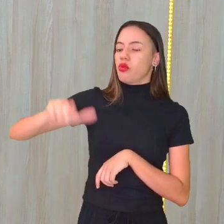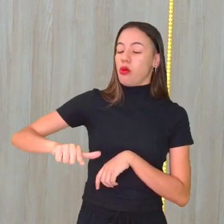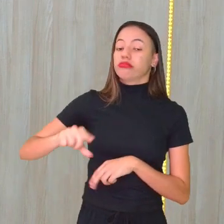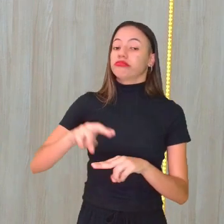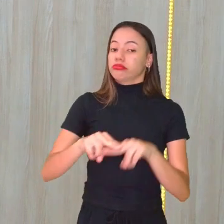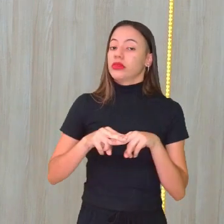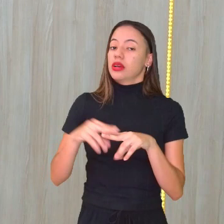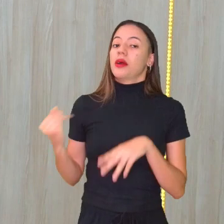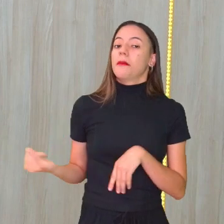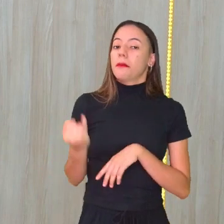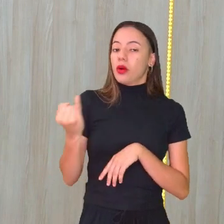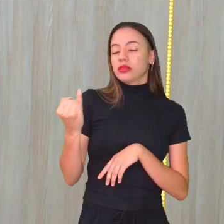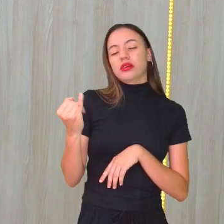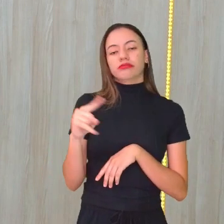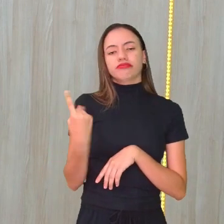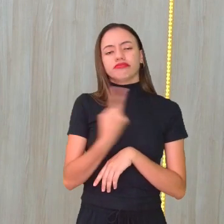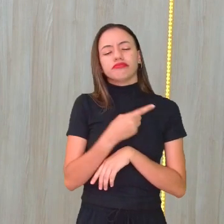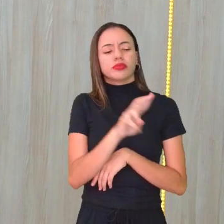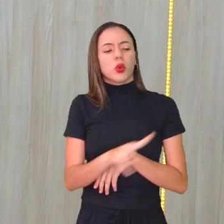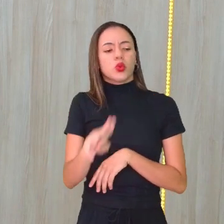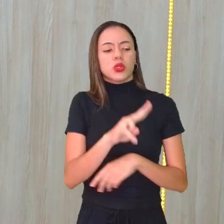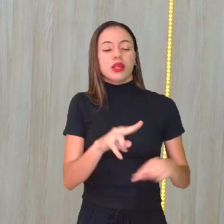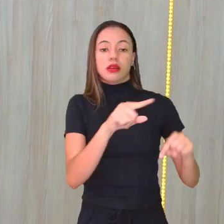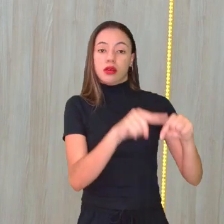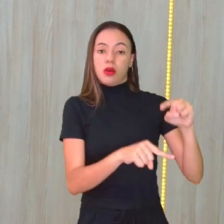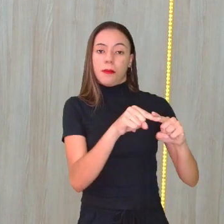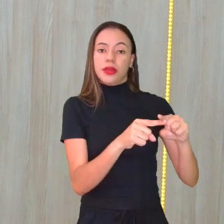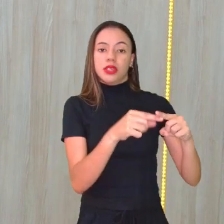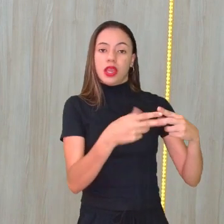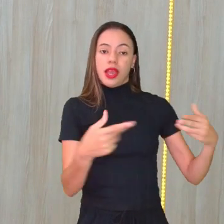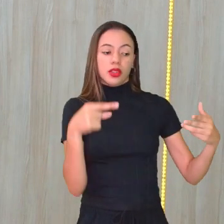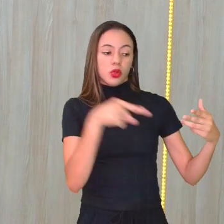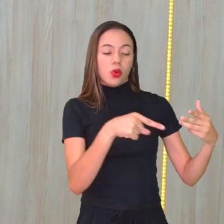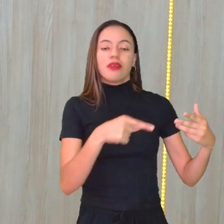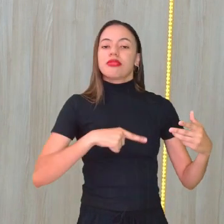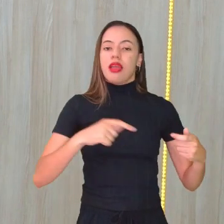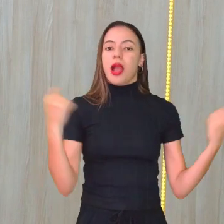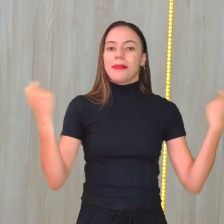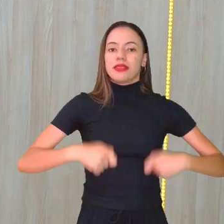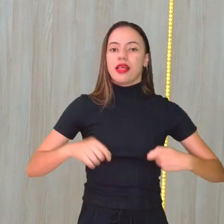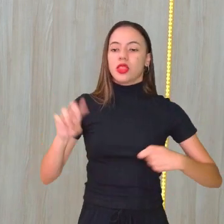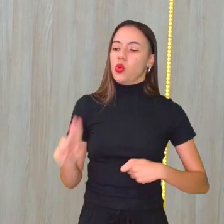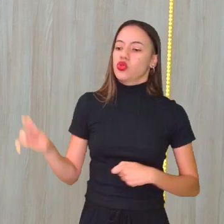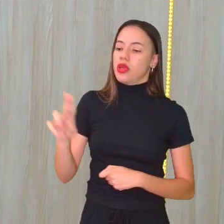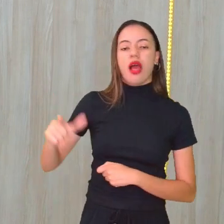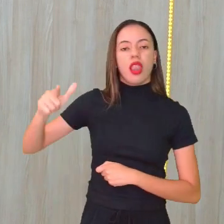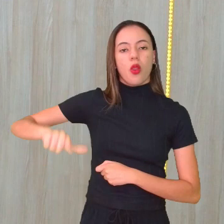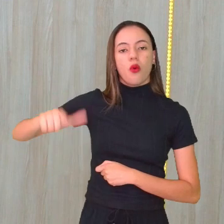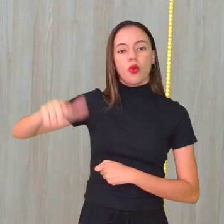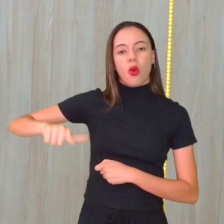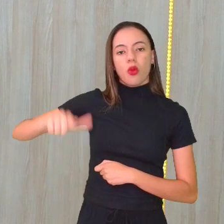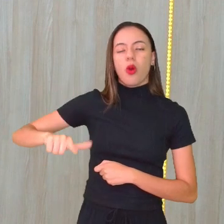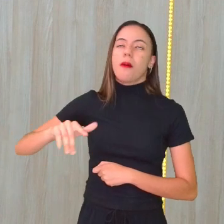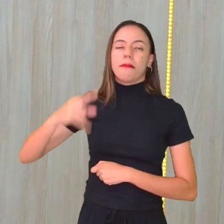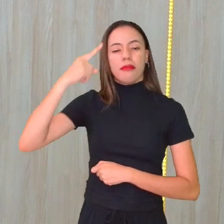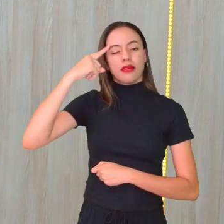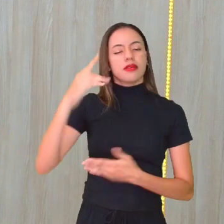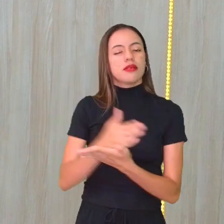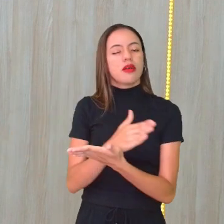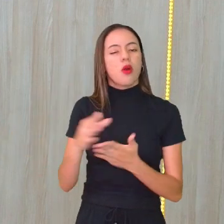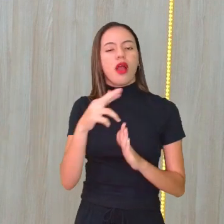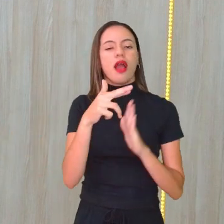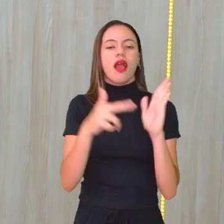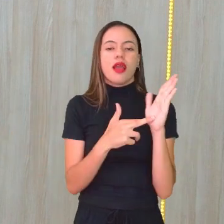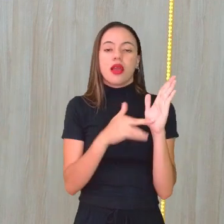a gente utilize objetos que possam ser reutilizáveis depois. A gente vai pensar em algumas regrinhas